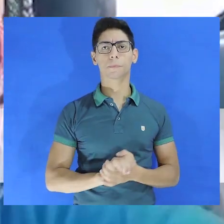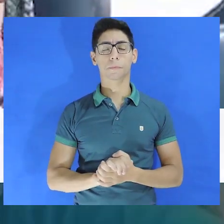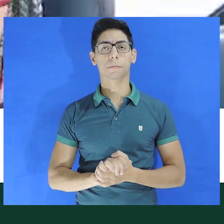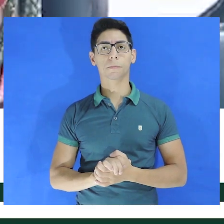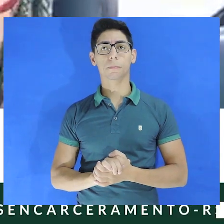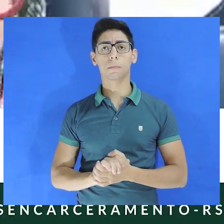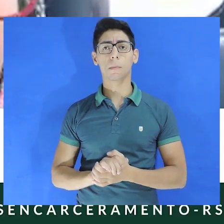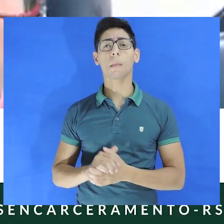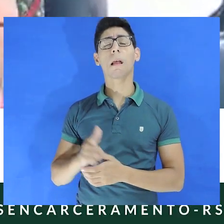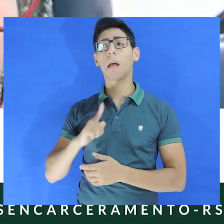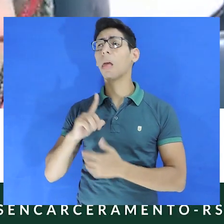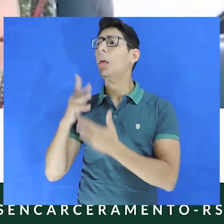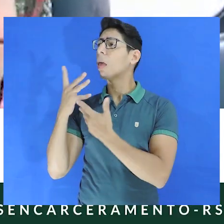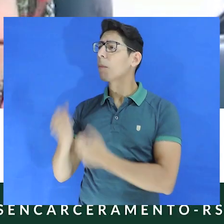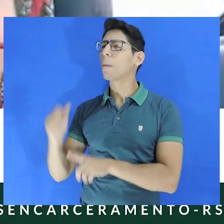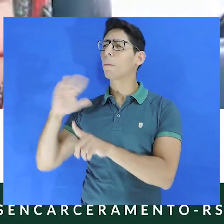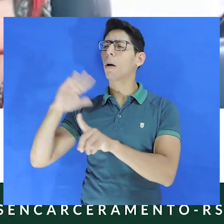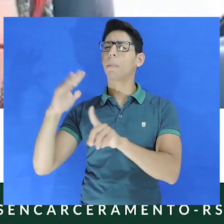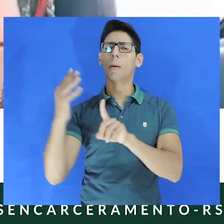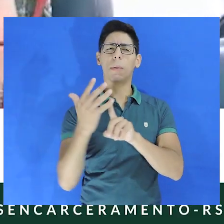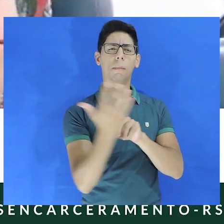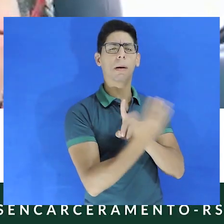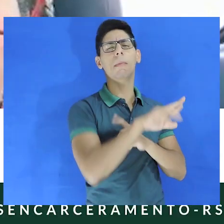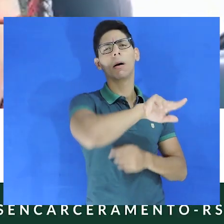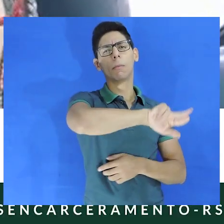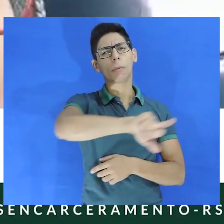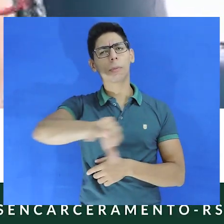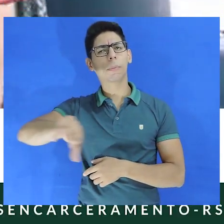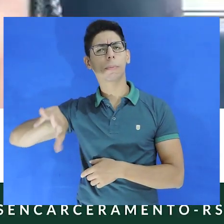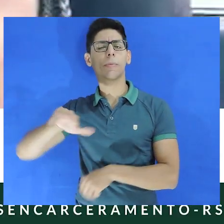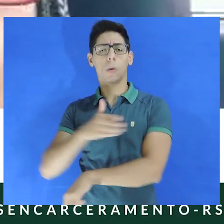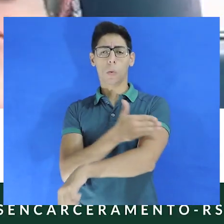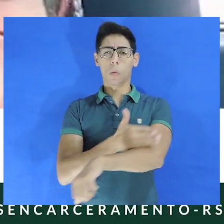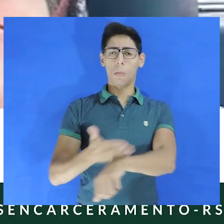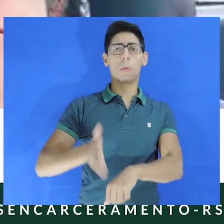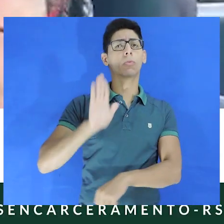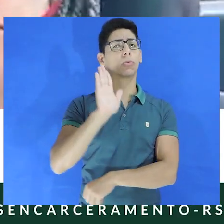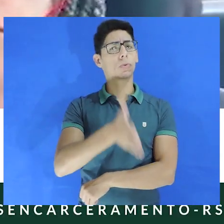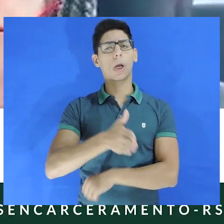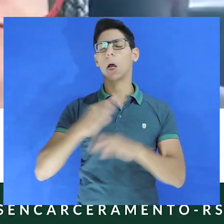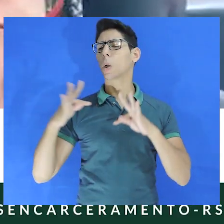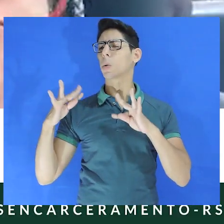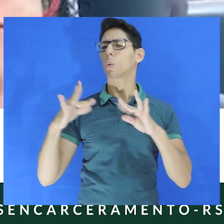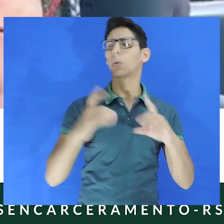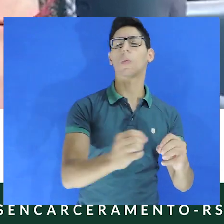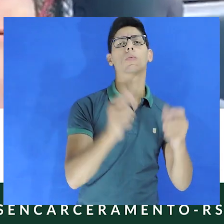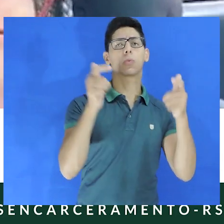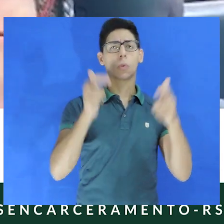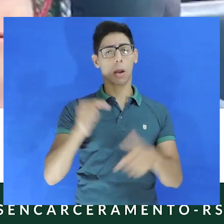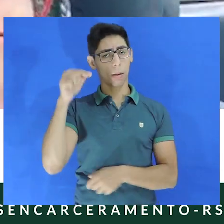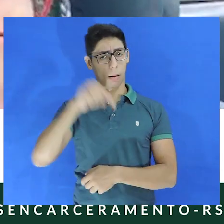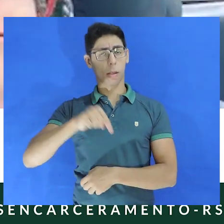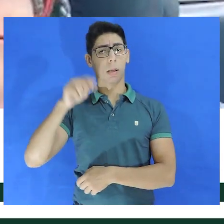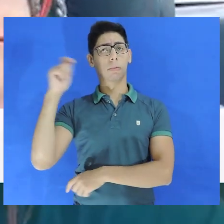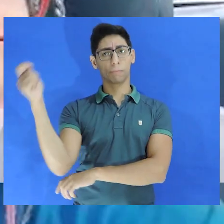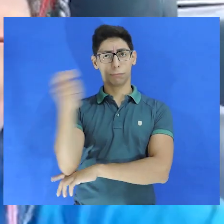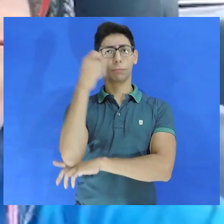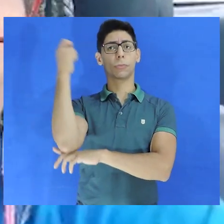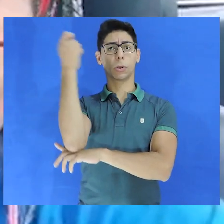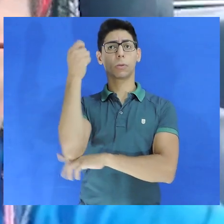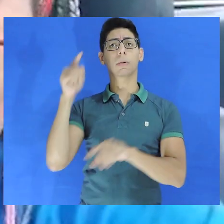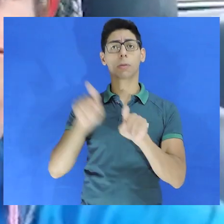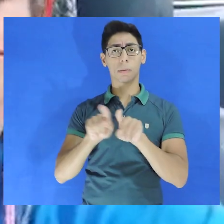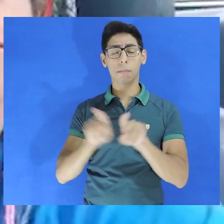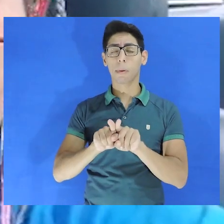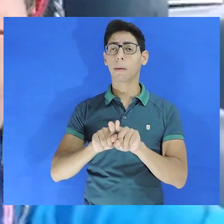Nós recebemos demandas das mais diversas possíveis e que normalmente são comuns em quase todas as casas prisionais aqui no Rio Grande do Sul.